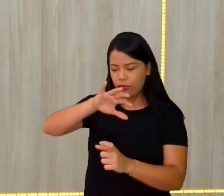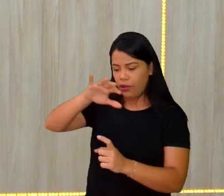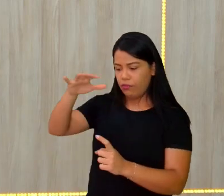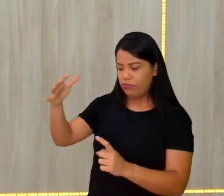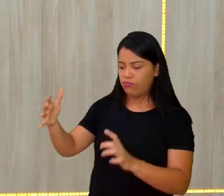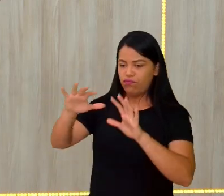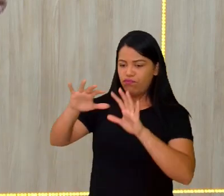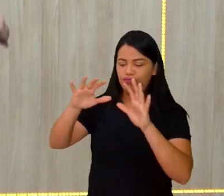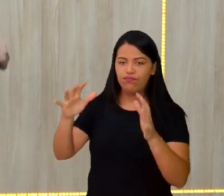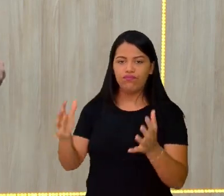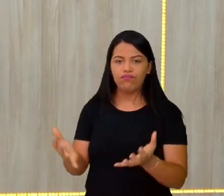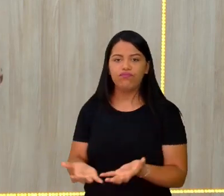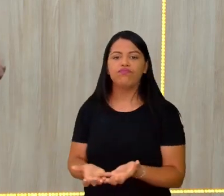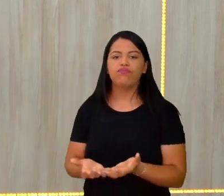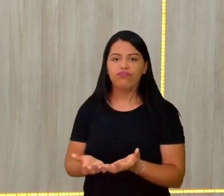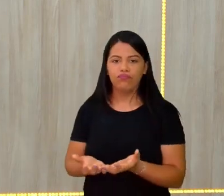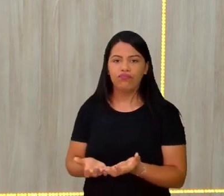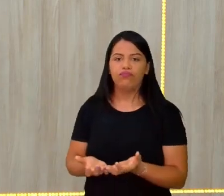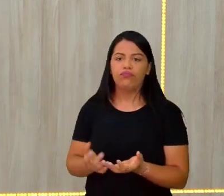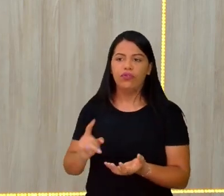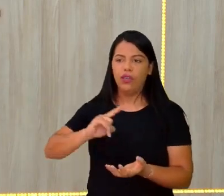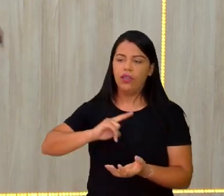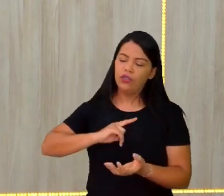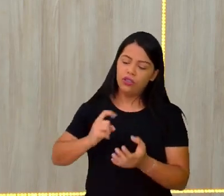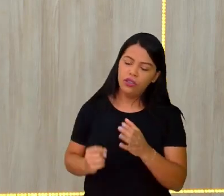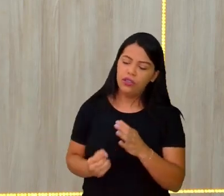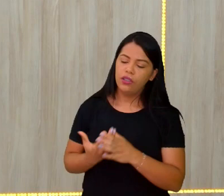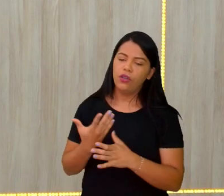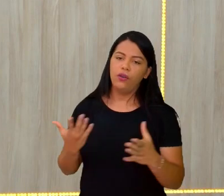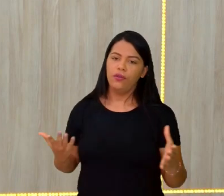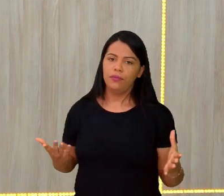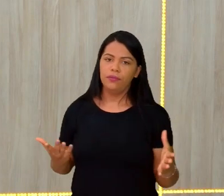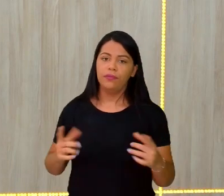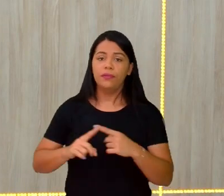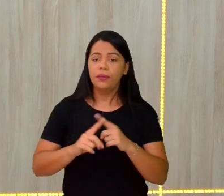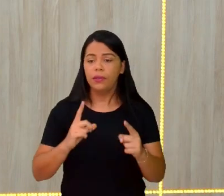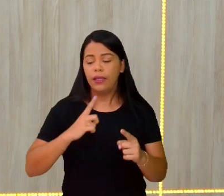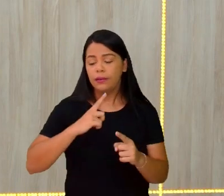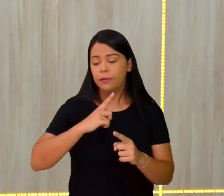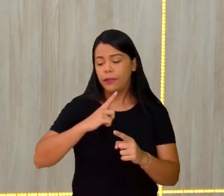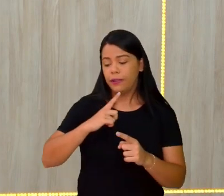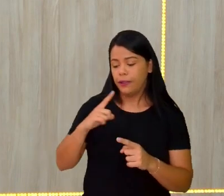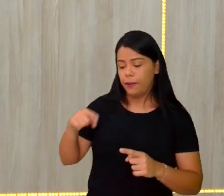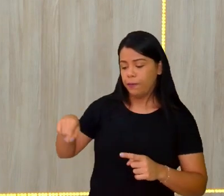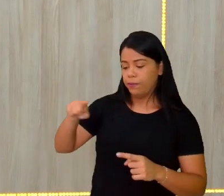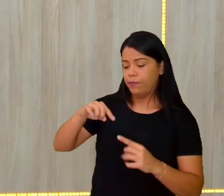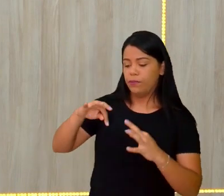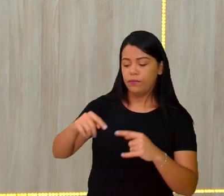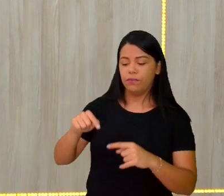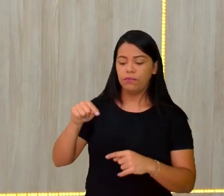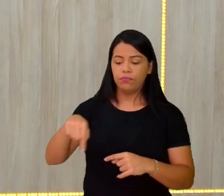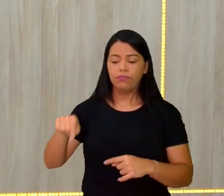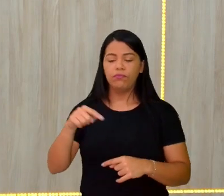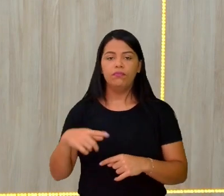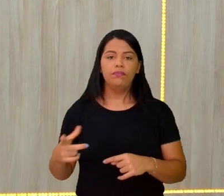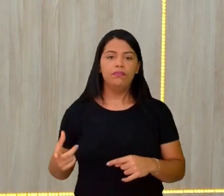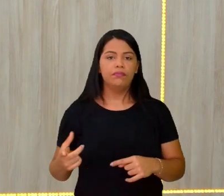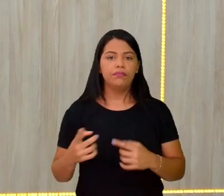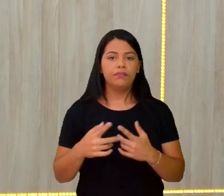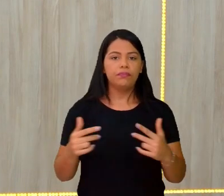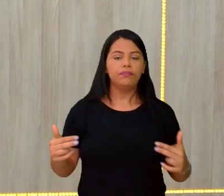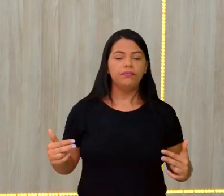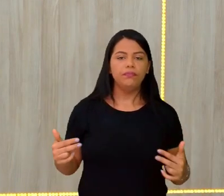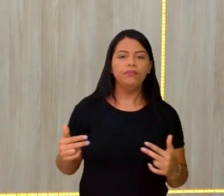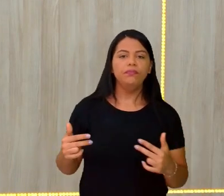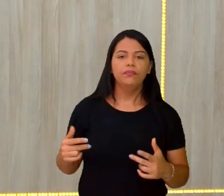Todo deformado, toda aquela coisa toda. Mas para se ter essas deformações, Para a gente ter